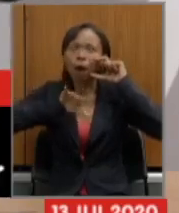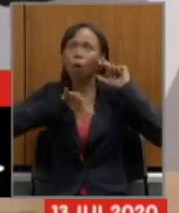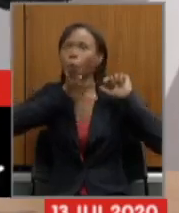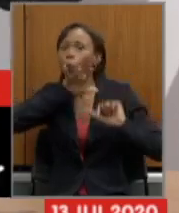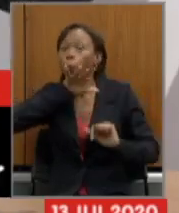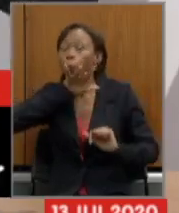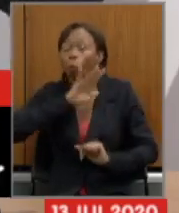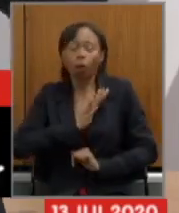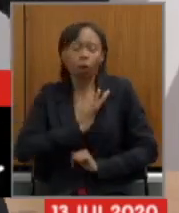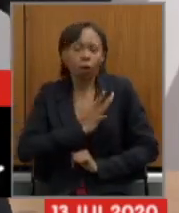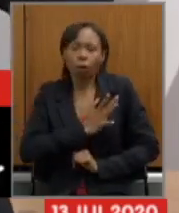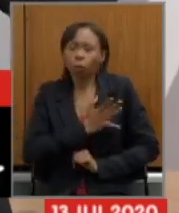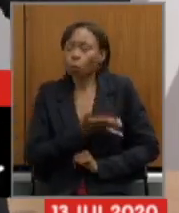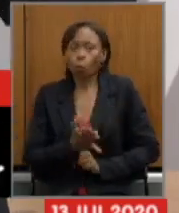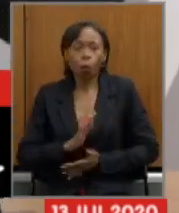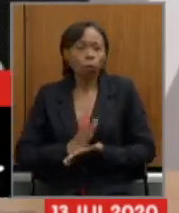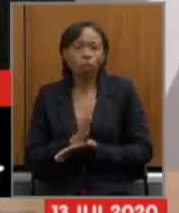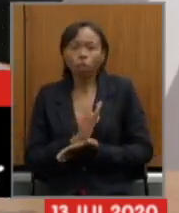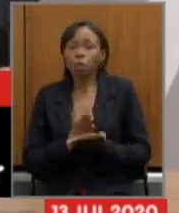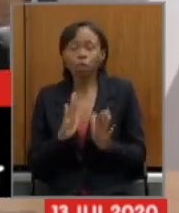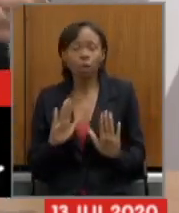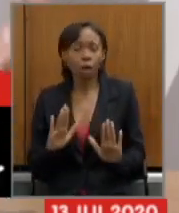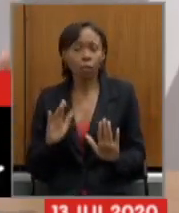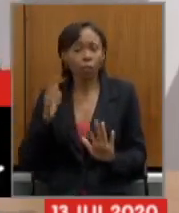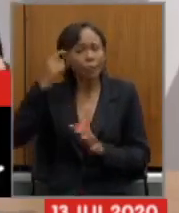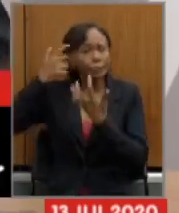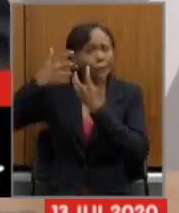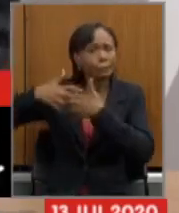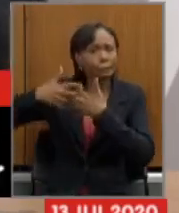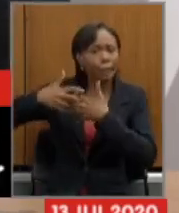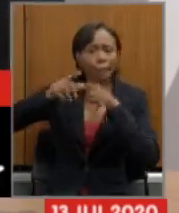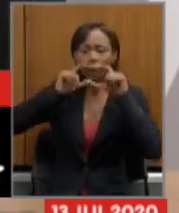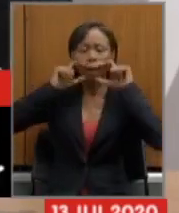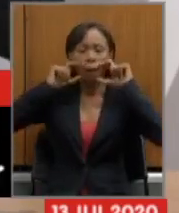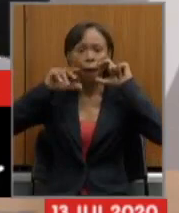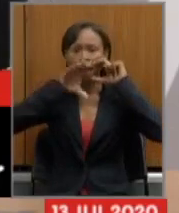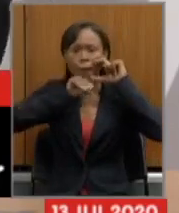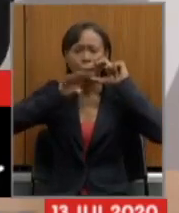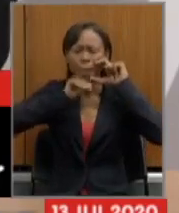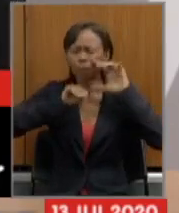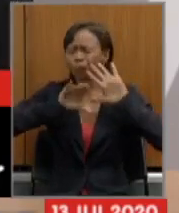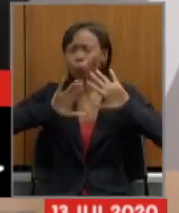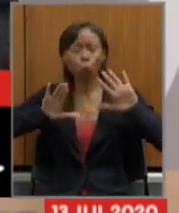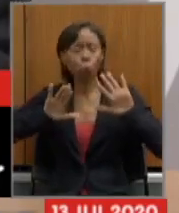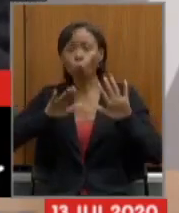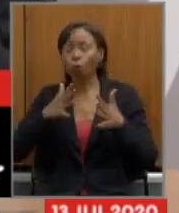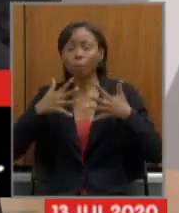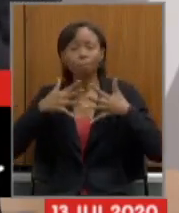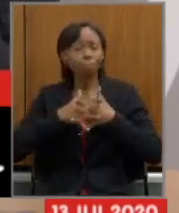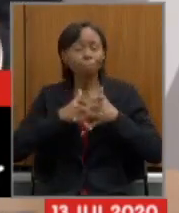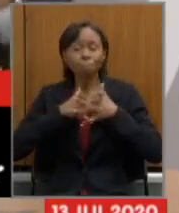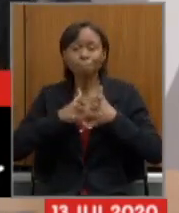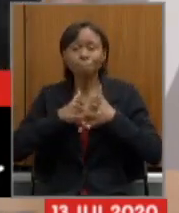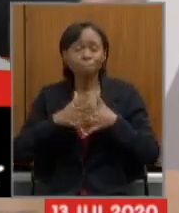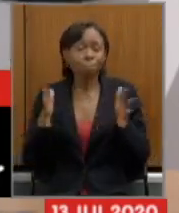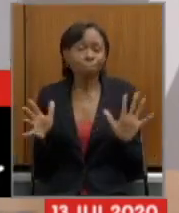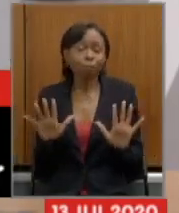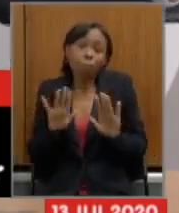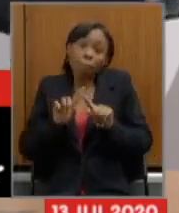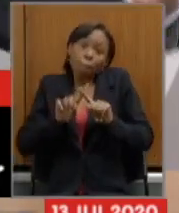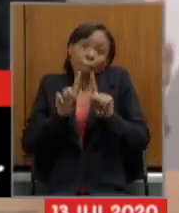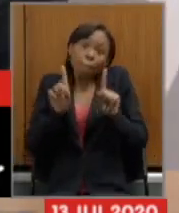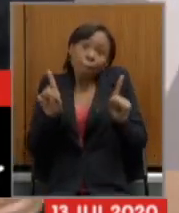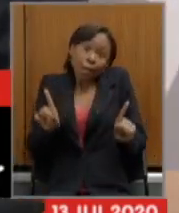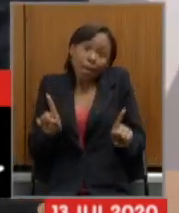começar para formular as minhas ideias para estar aqui podendo falar isto me incomoda me atrapalha mas faz